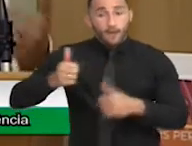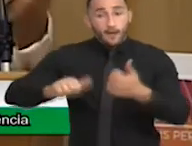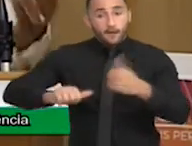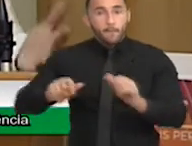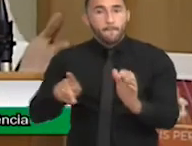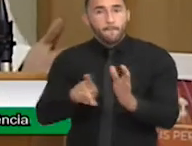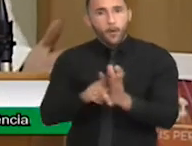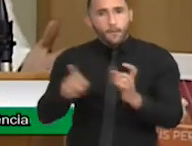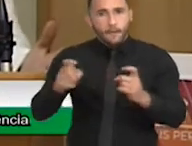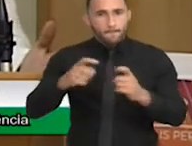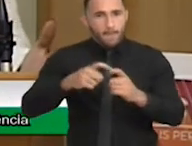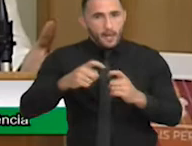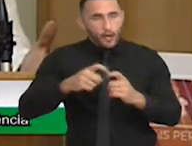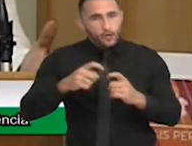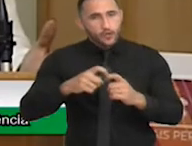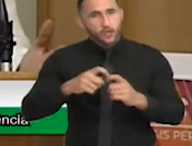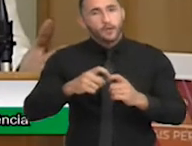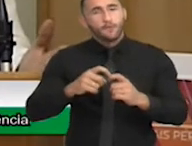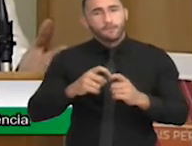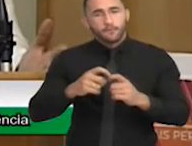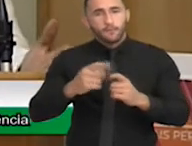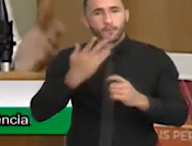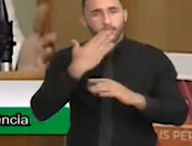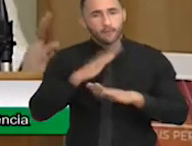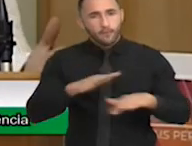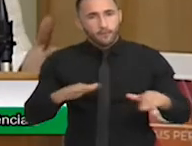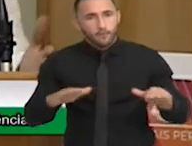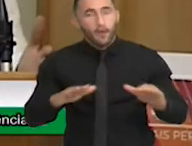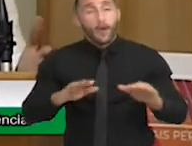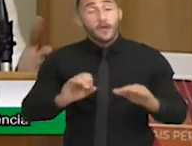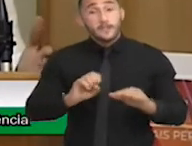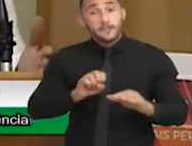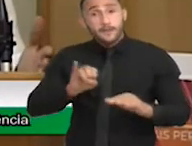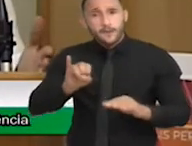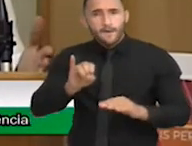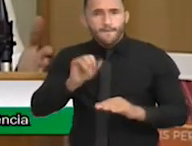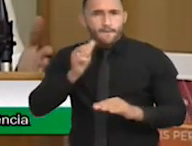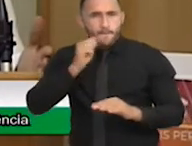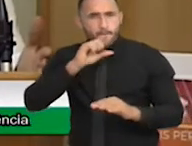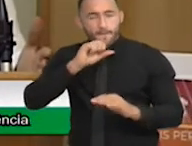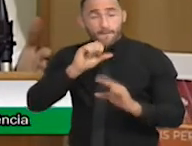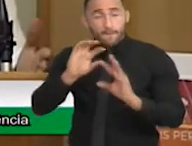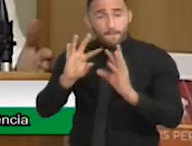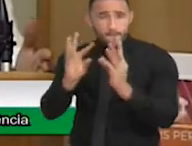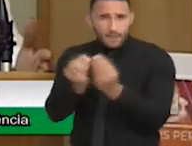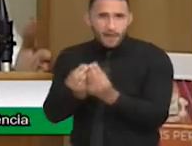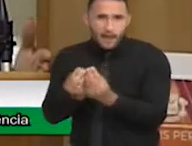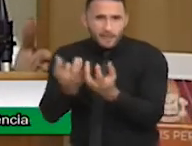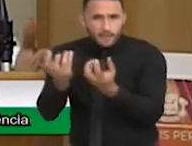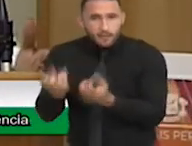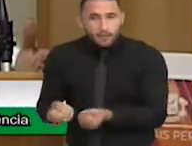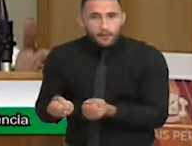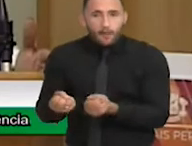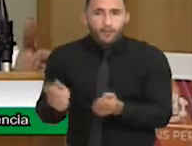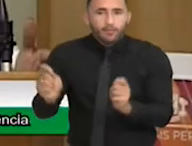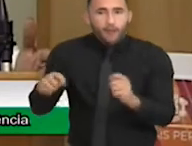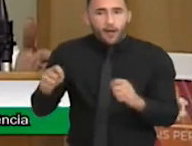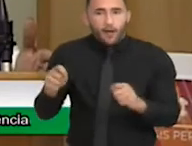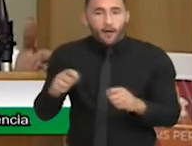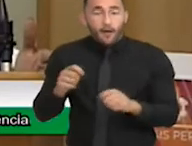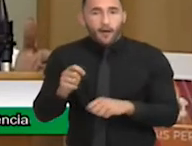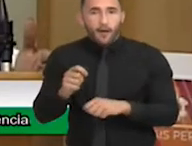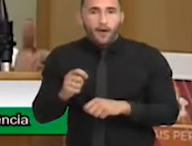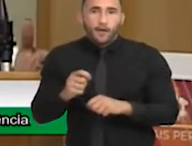pediatra ou do neuro. Se essa família seguir a orientação da professora, gente vai ter isso de maneira mais